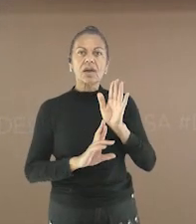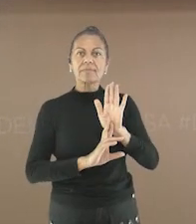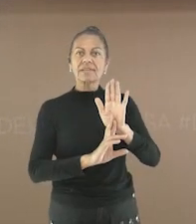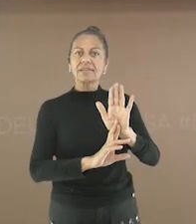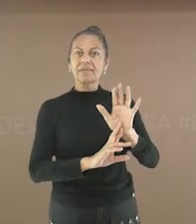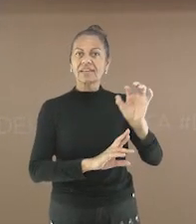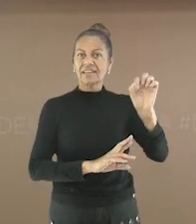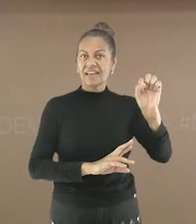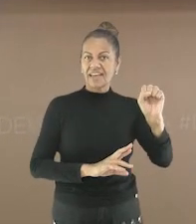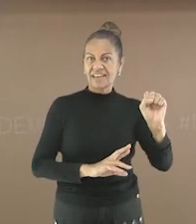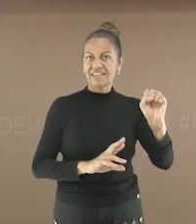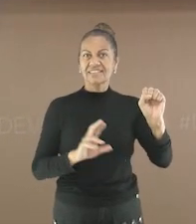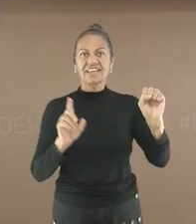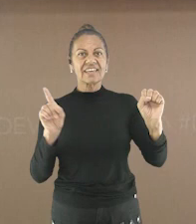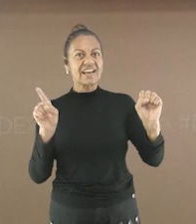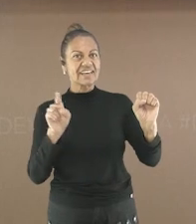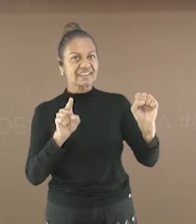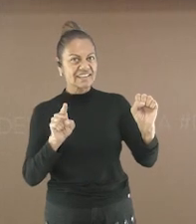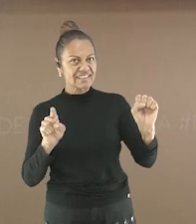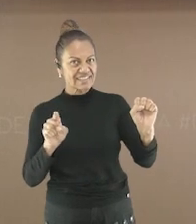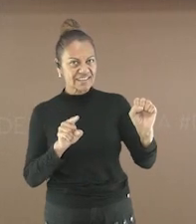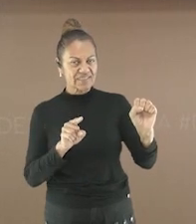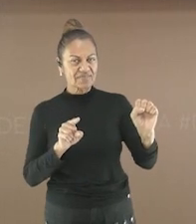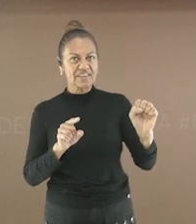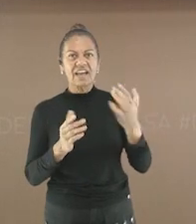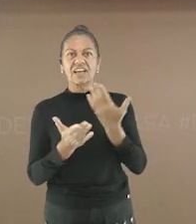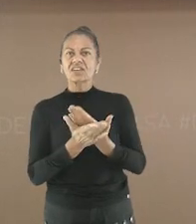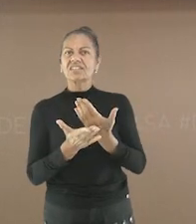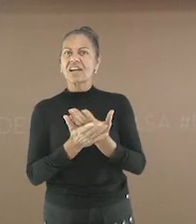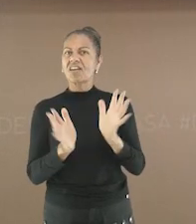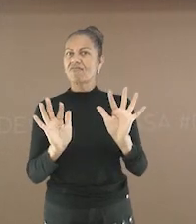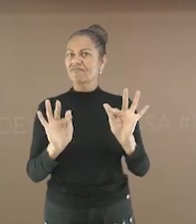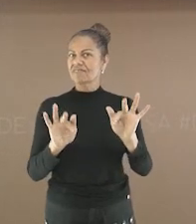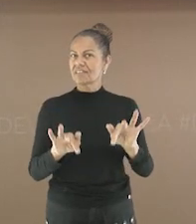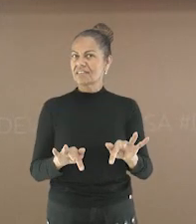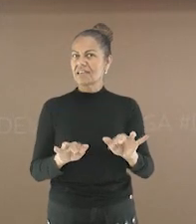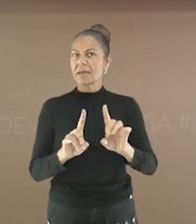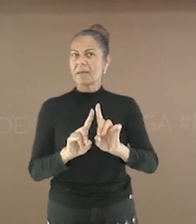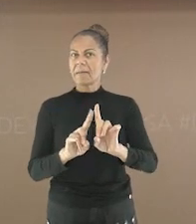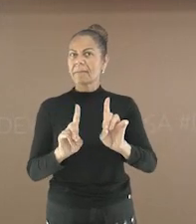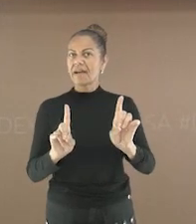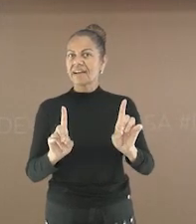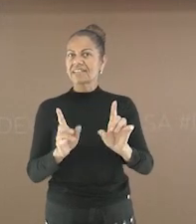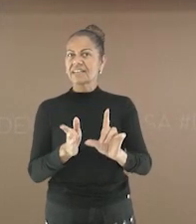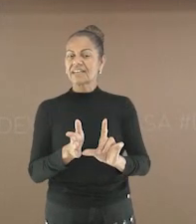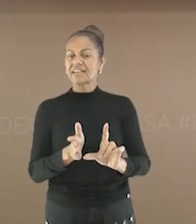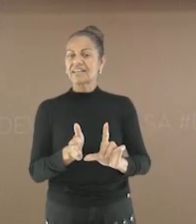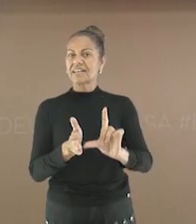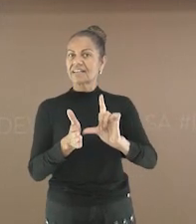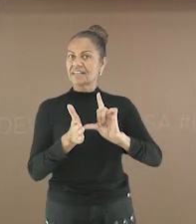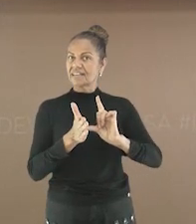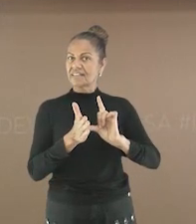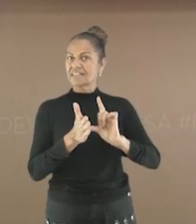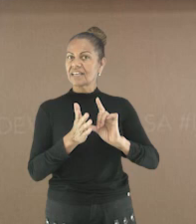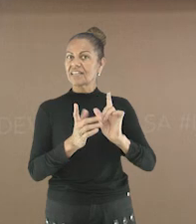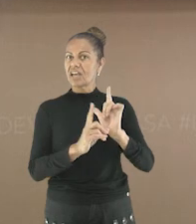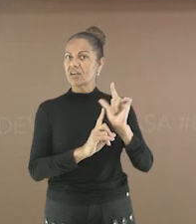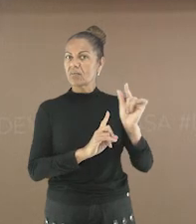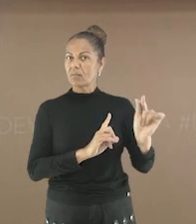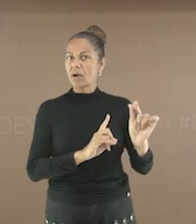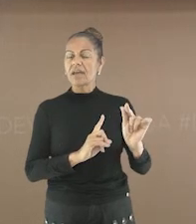Representado pelas letras S e letra Z Nossa aula está chegando ao fim Mas,